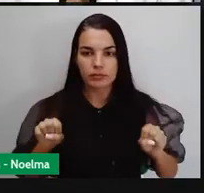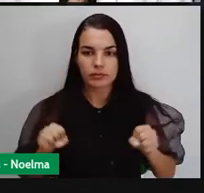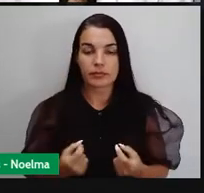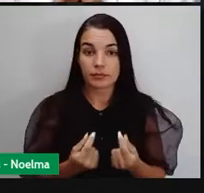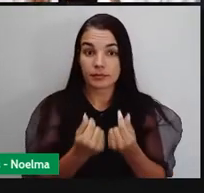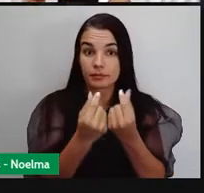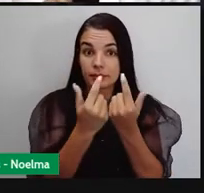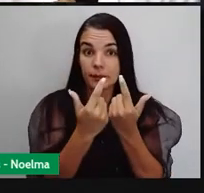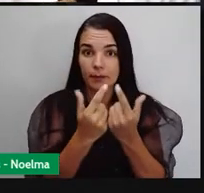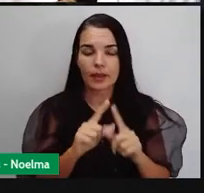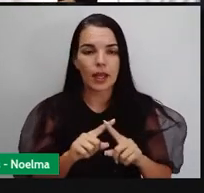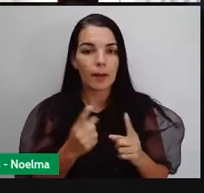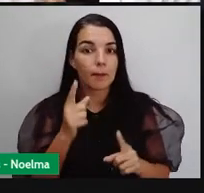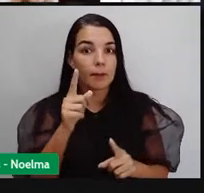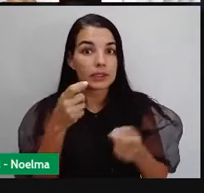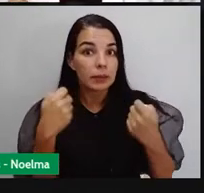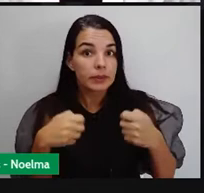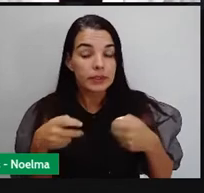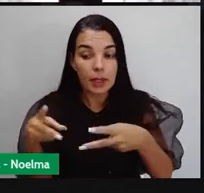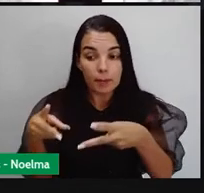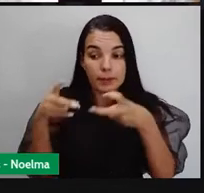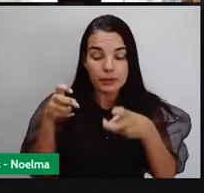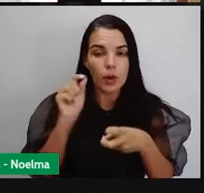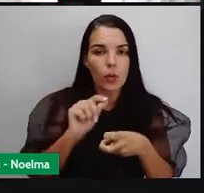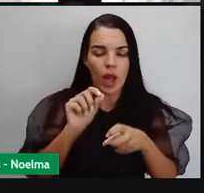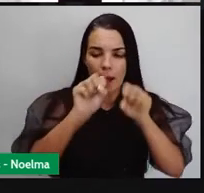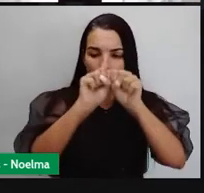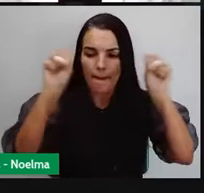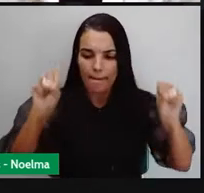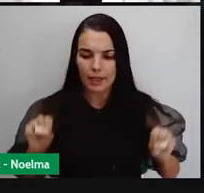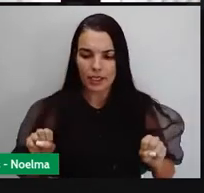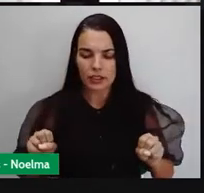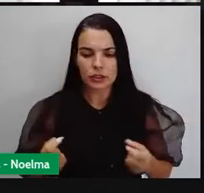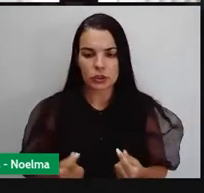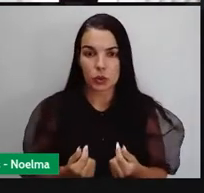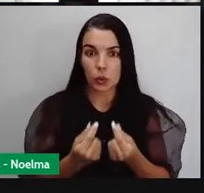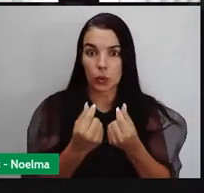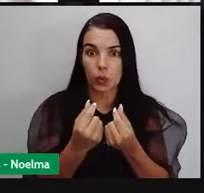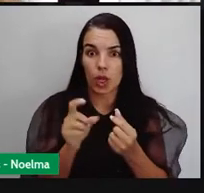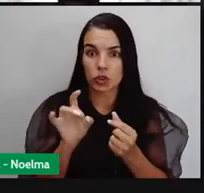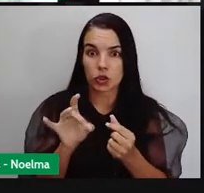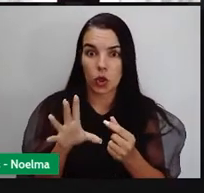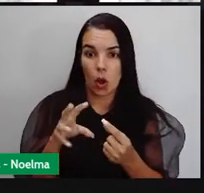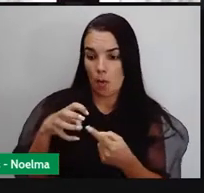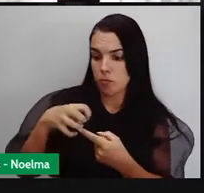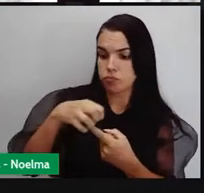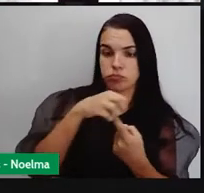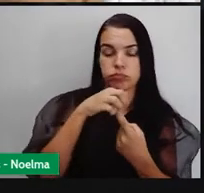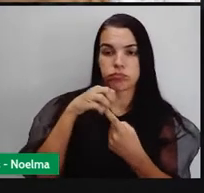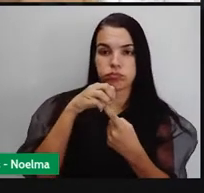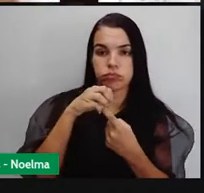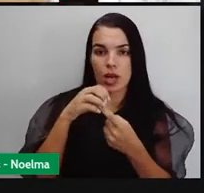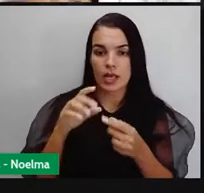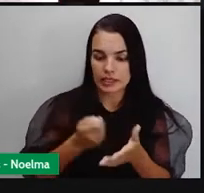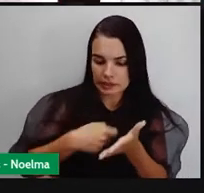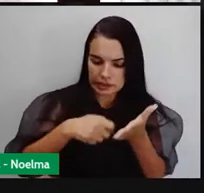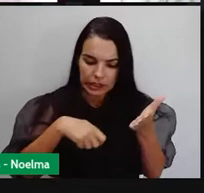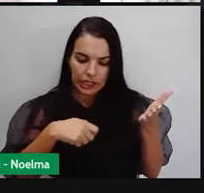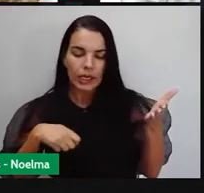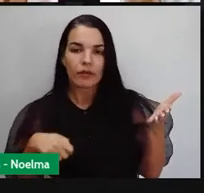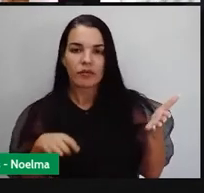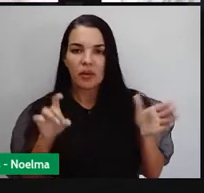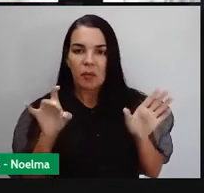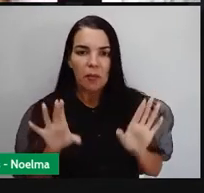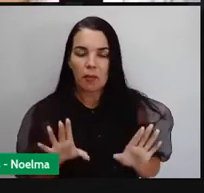Mas, notem uma coisa, pessoal, o mercantilismo não é uma doutrina econômica no sentido de que alguém chegou e escreveu. O mercantilismo é